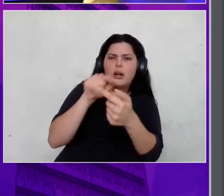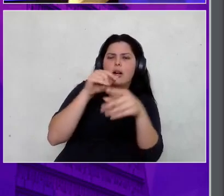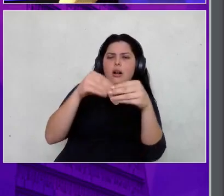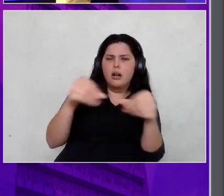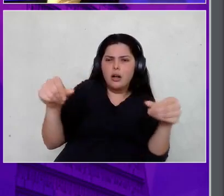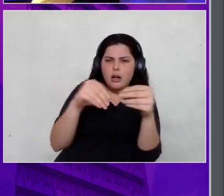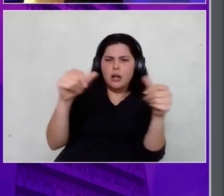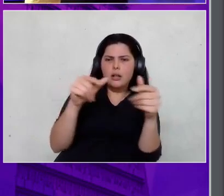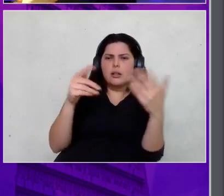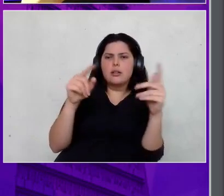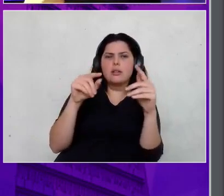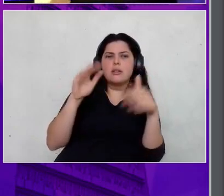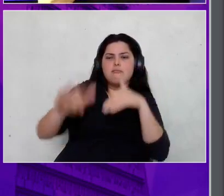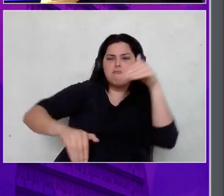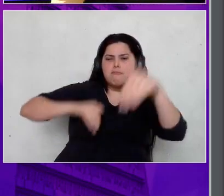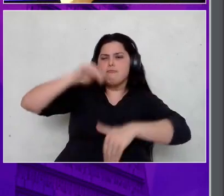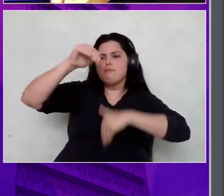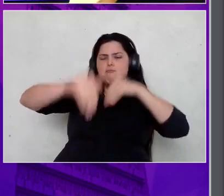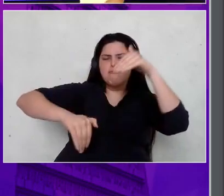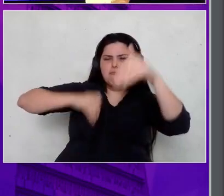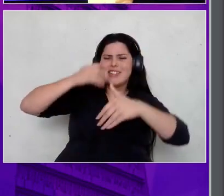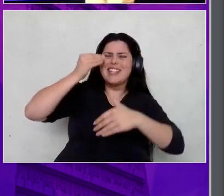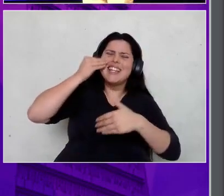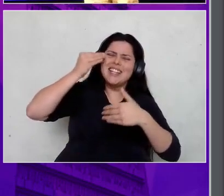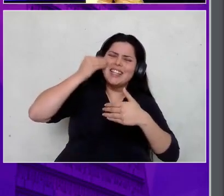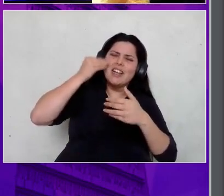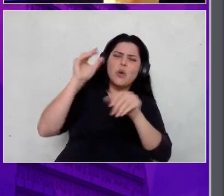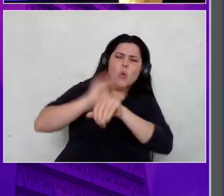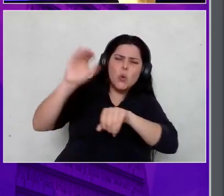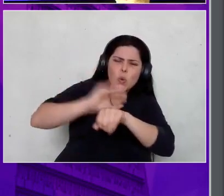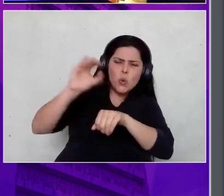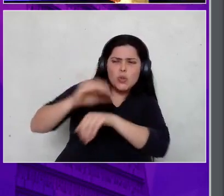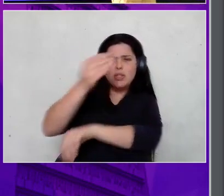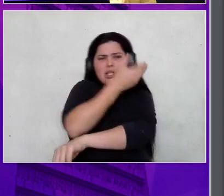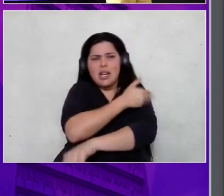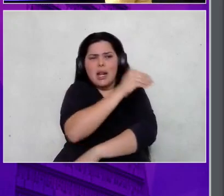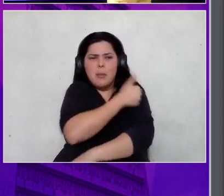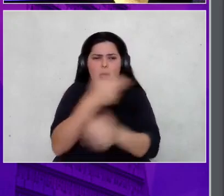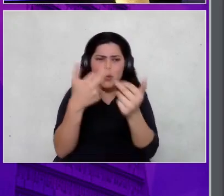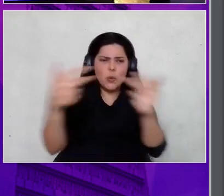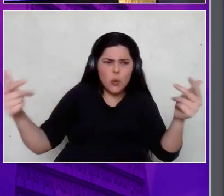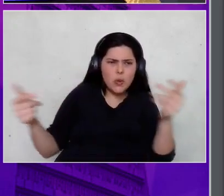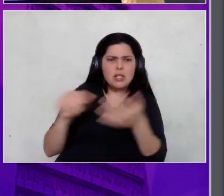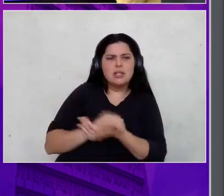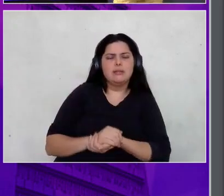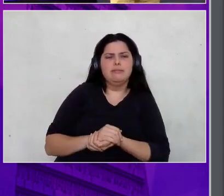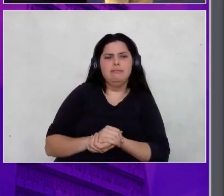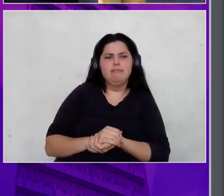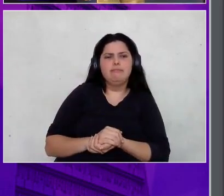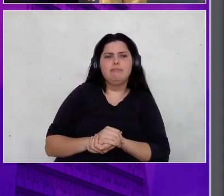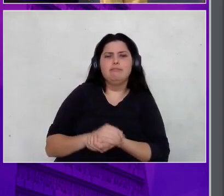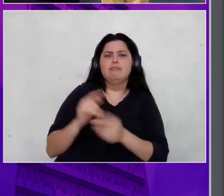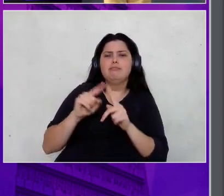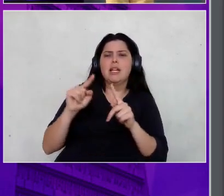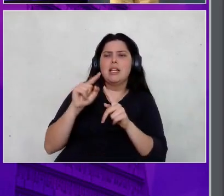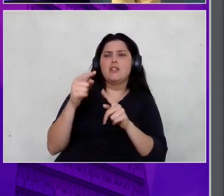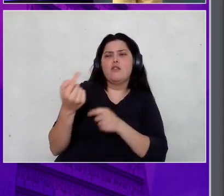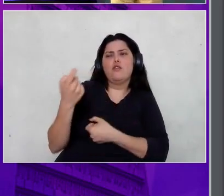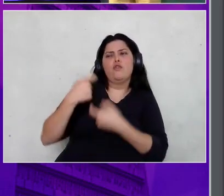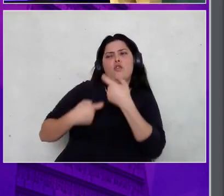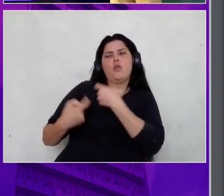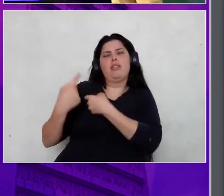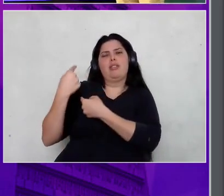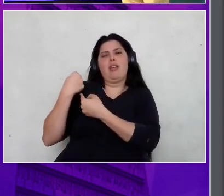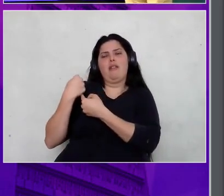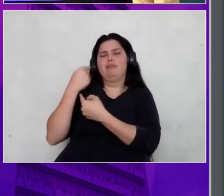mais eu dava abraçada, quanto mais curso eu fazia, quanto mais treinamento eu fazia, mais de lado eu andava. Eu não entendia